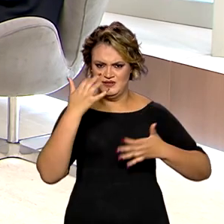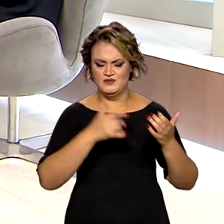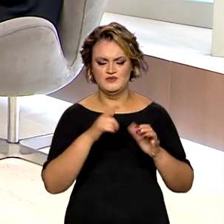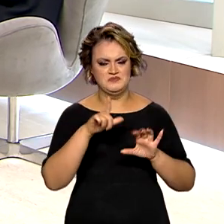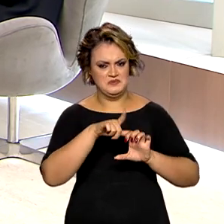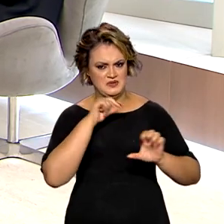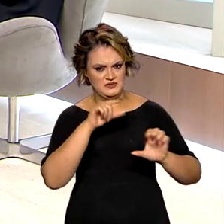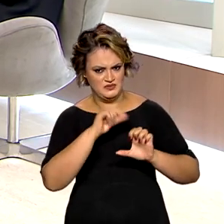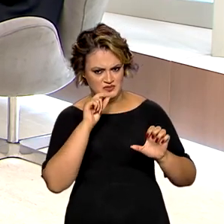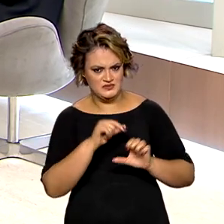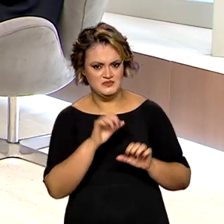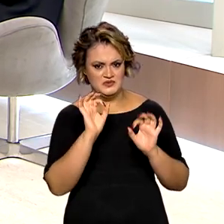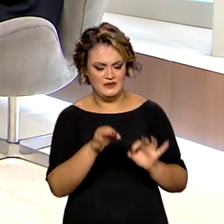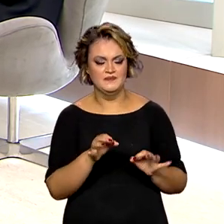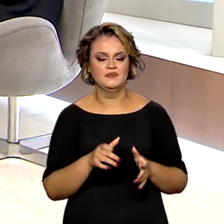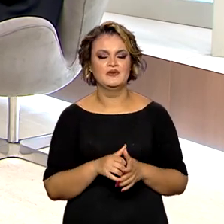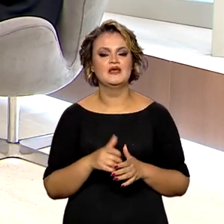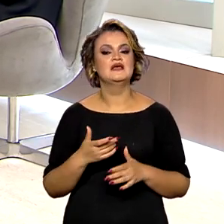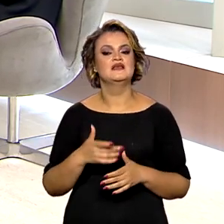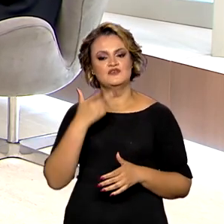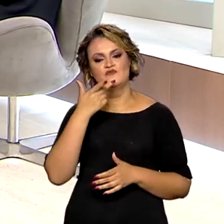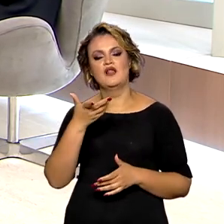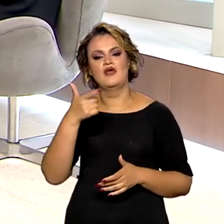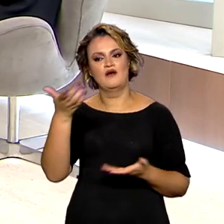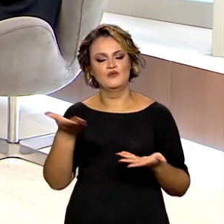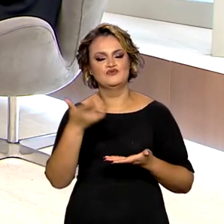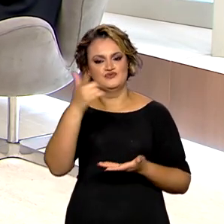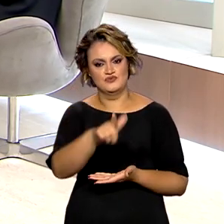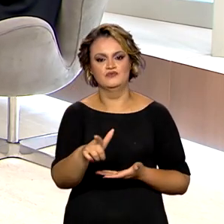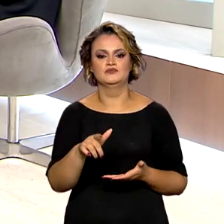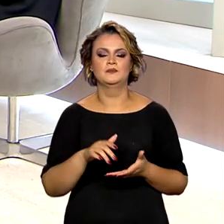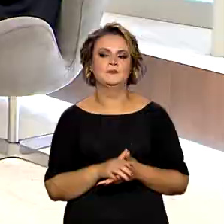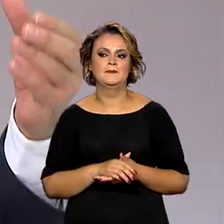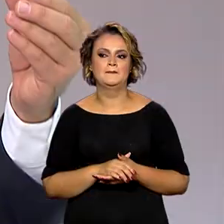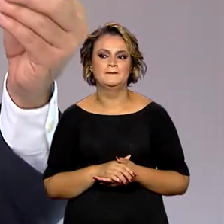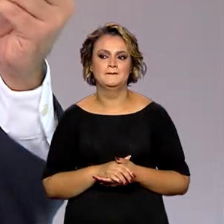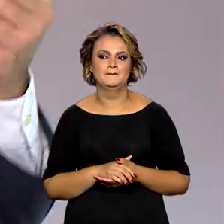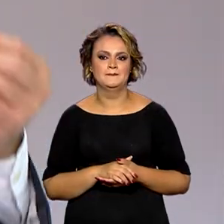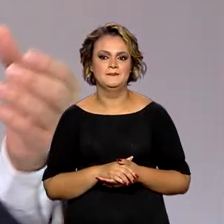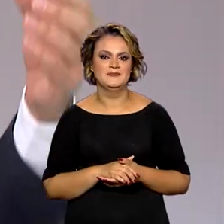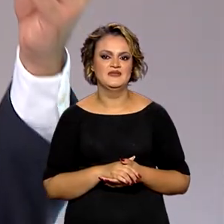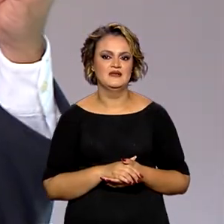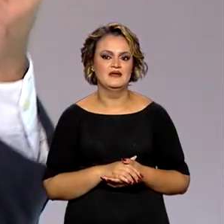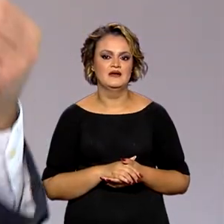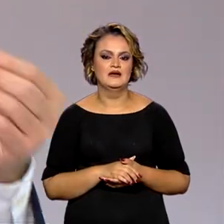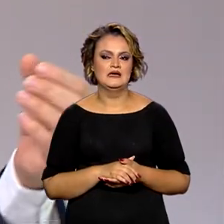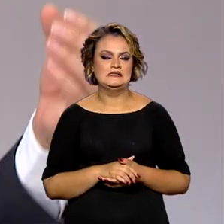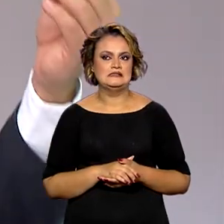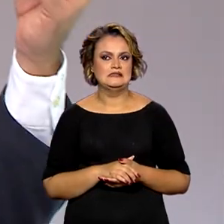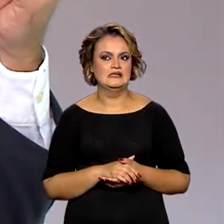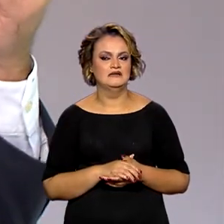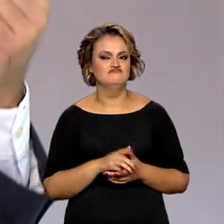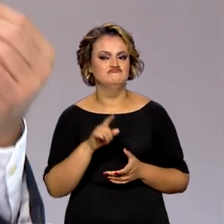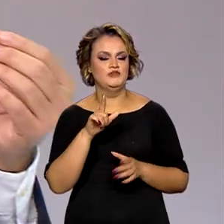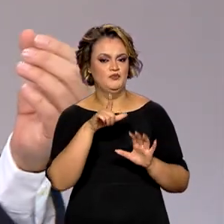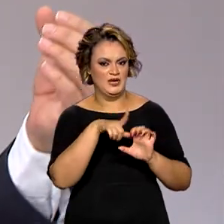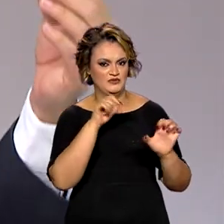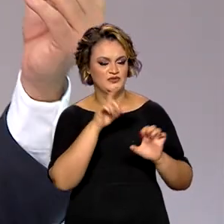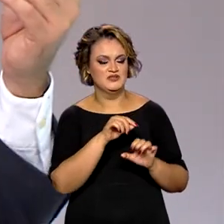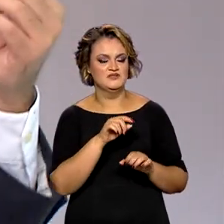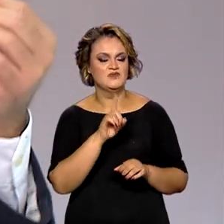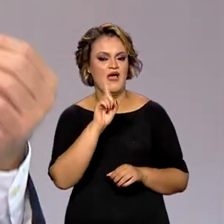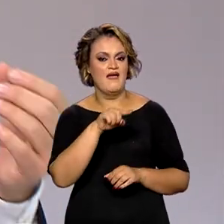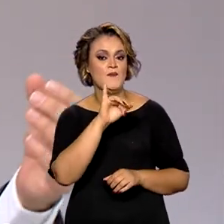do empreendedorismo, e eu queria retomar essa questão agora no segundo bloco, como sendo uma forma, uma